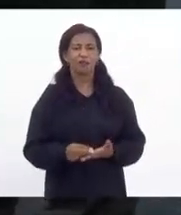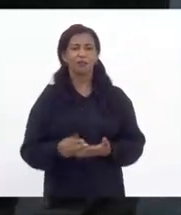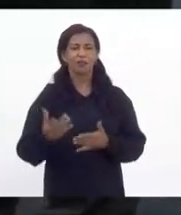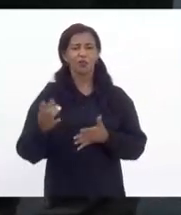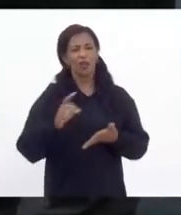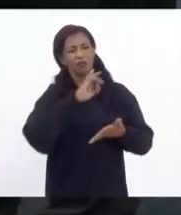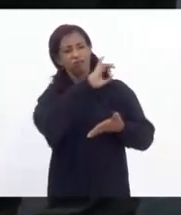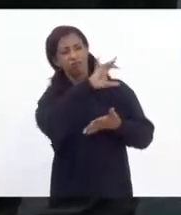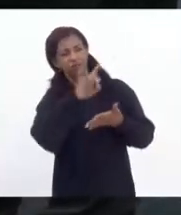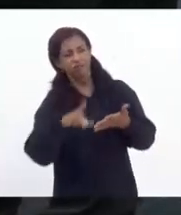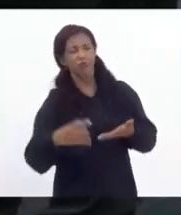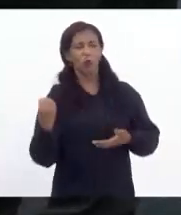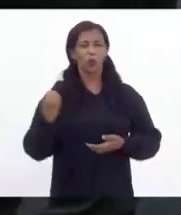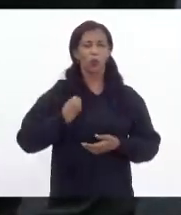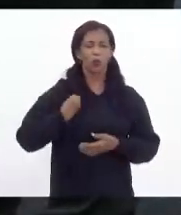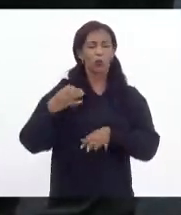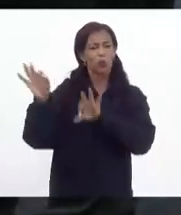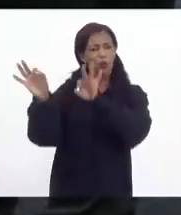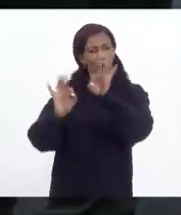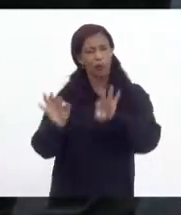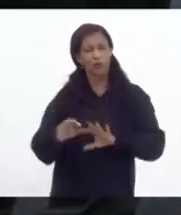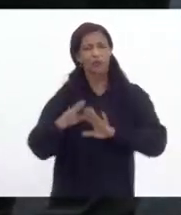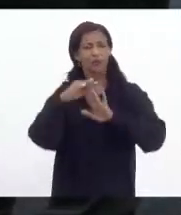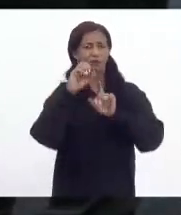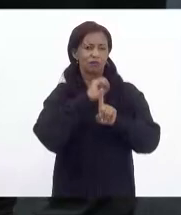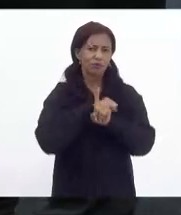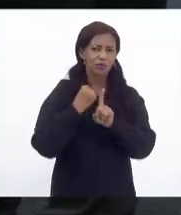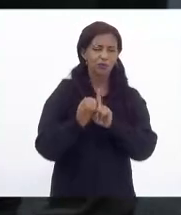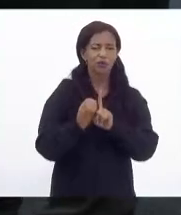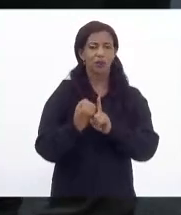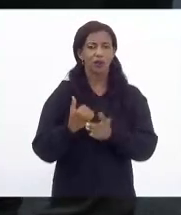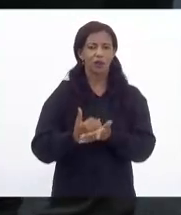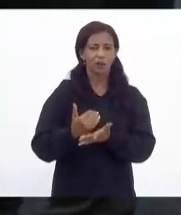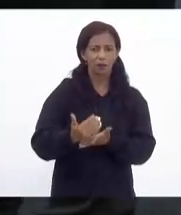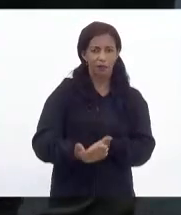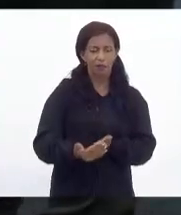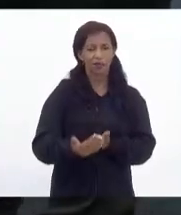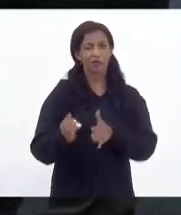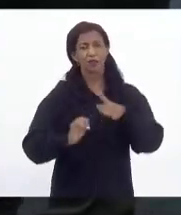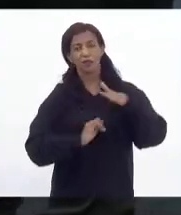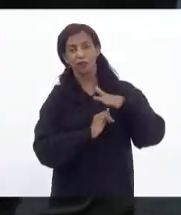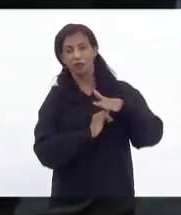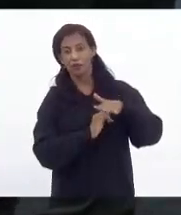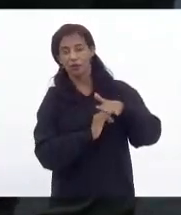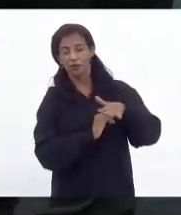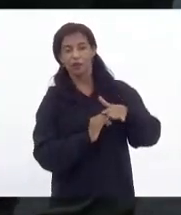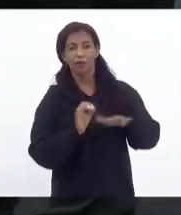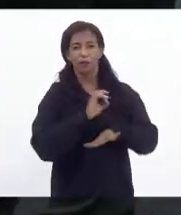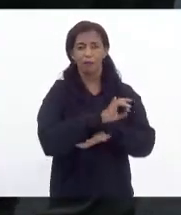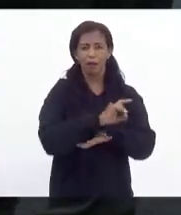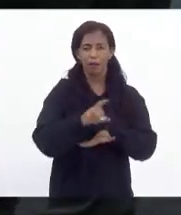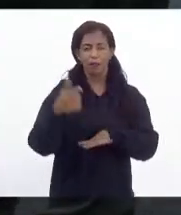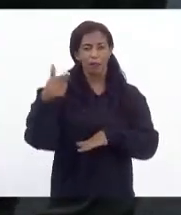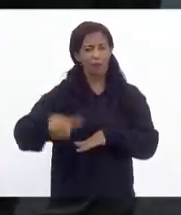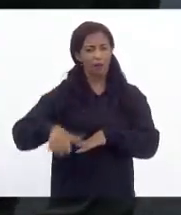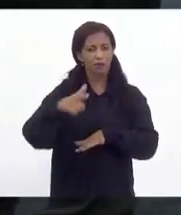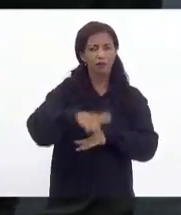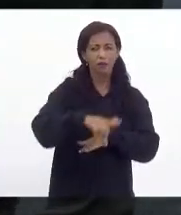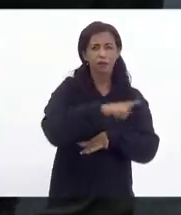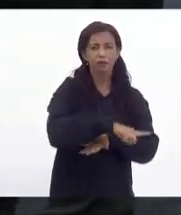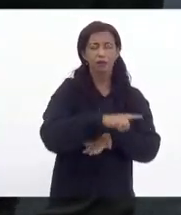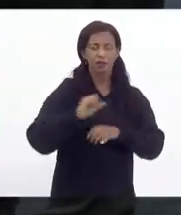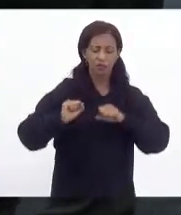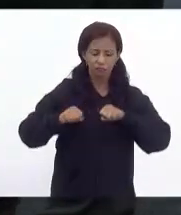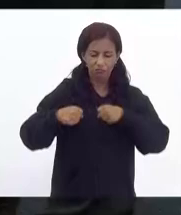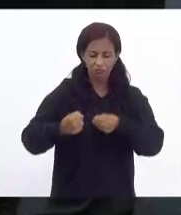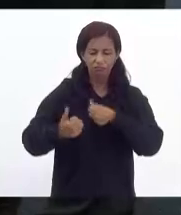índices com números e com a organização da sociedade a partir das suas instituições para cada vez mais a gente